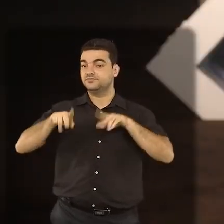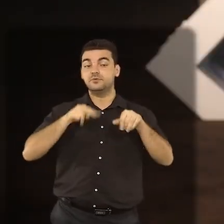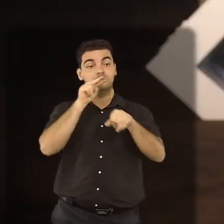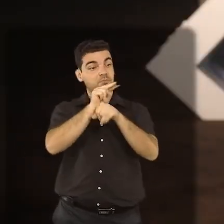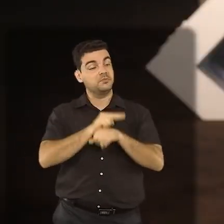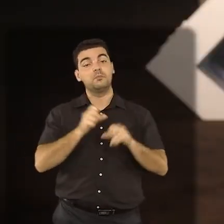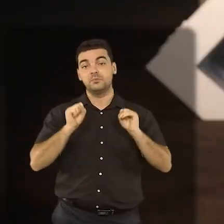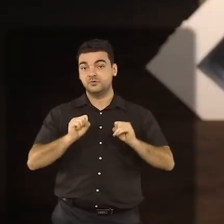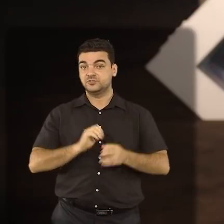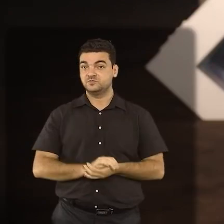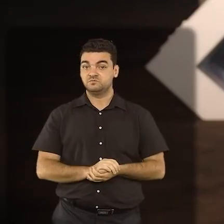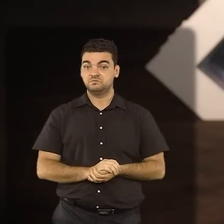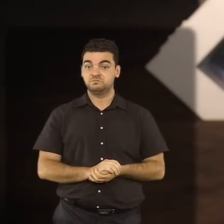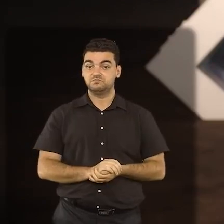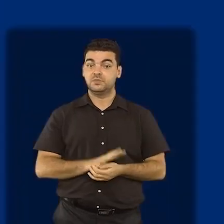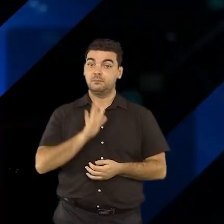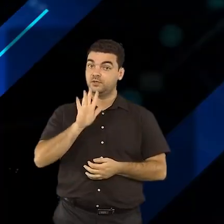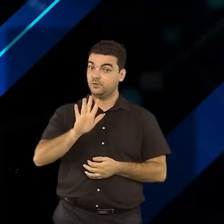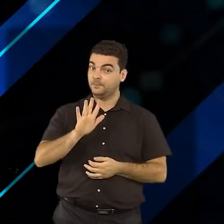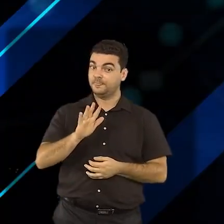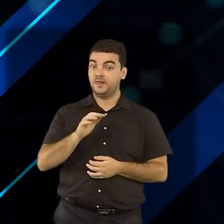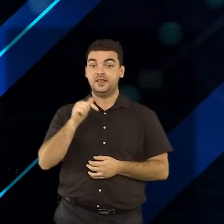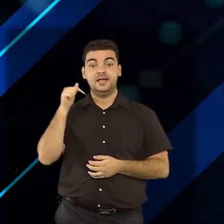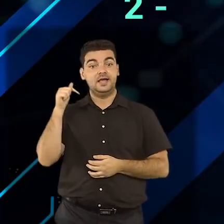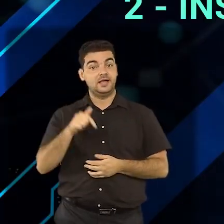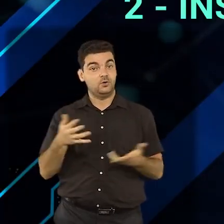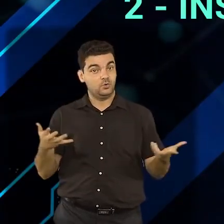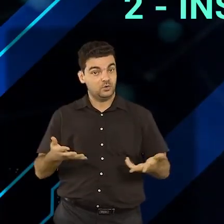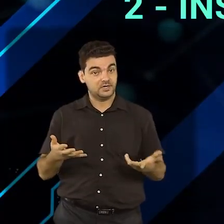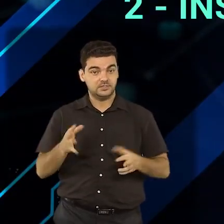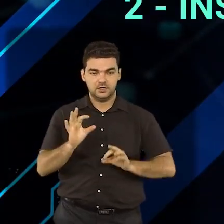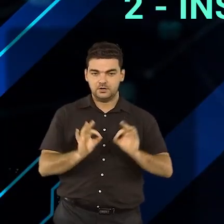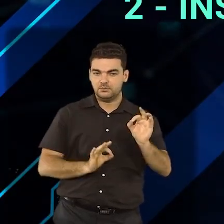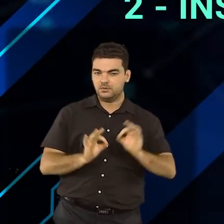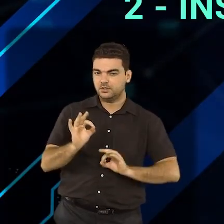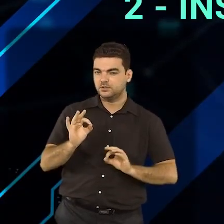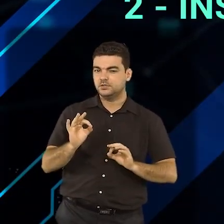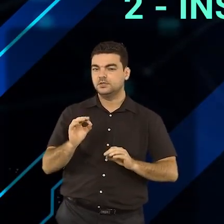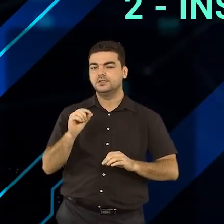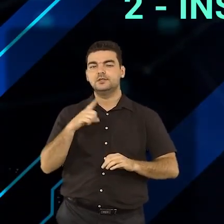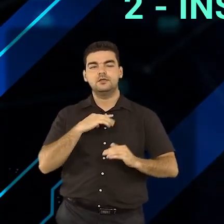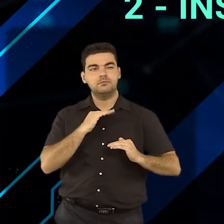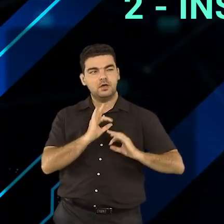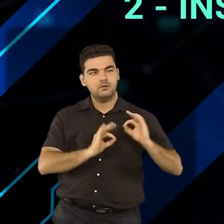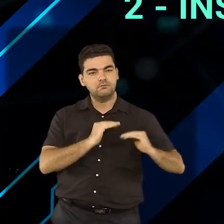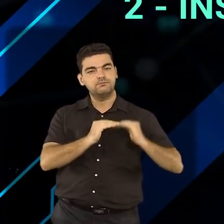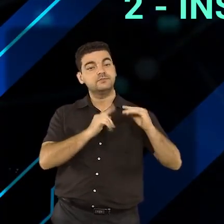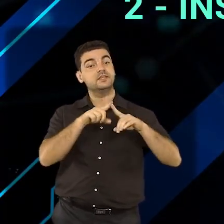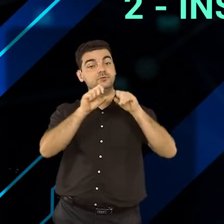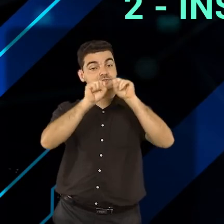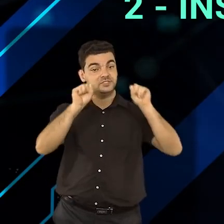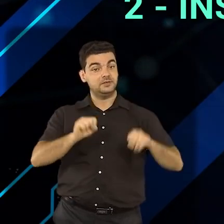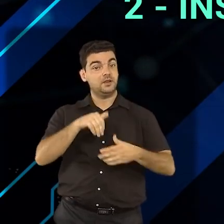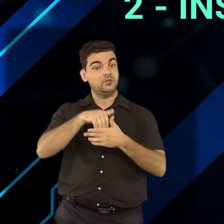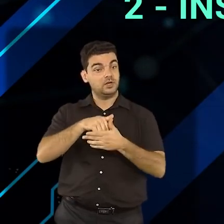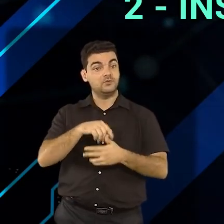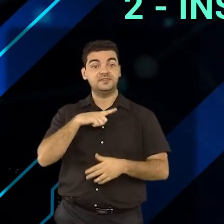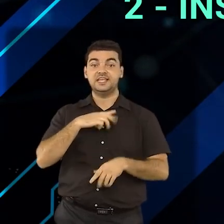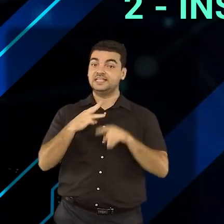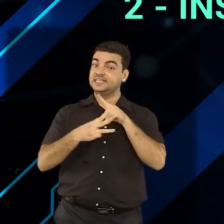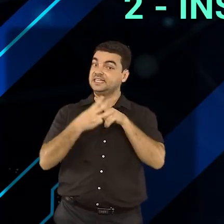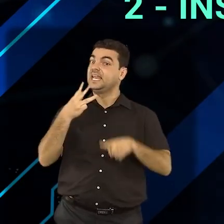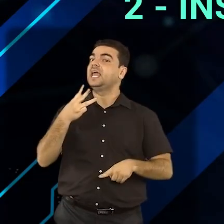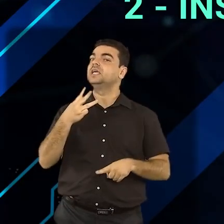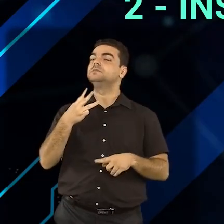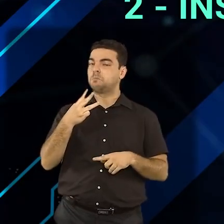qualquer tempo. Note-se bem, nesta fase preparatória, os programas e sistemas eleitorais são auditados